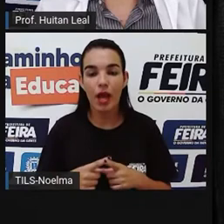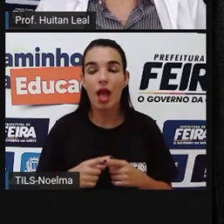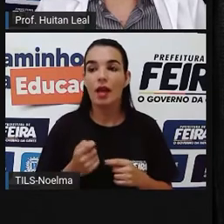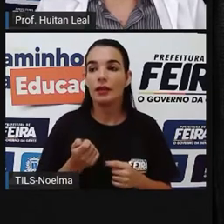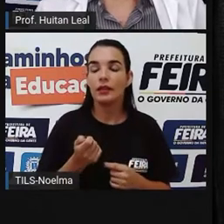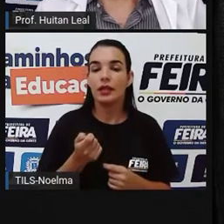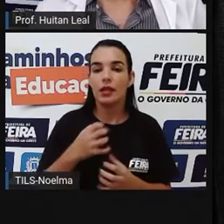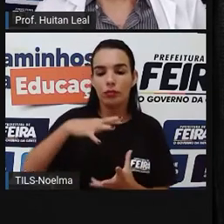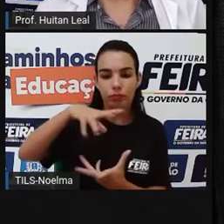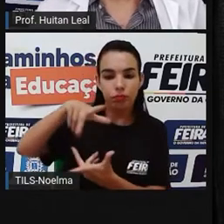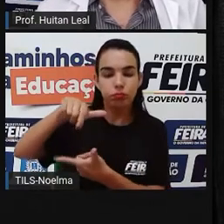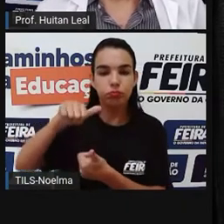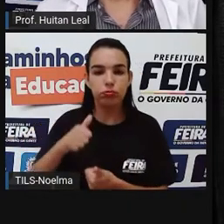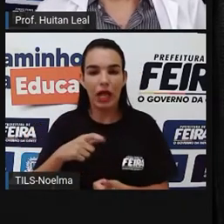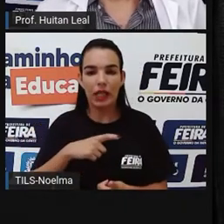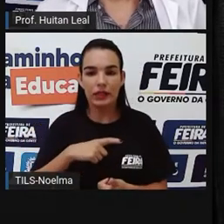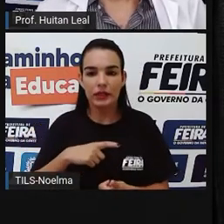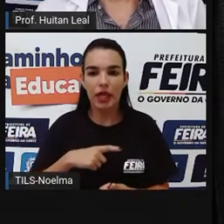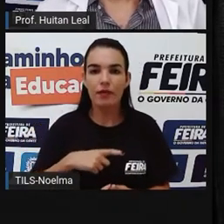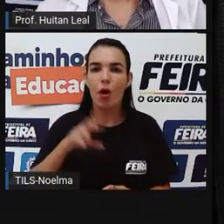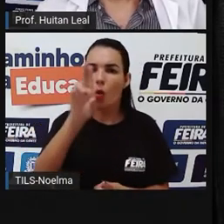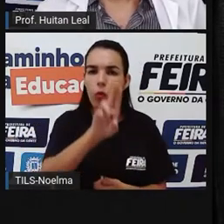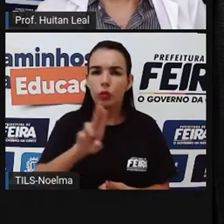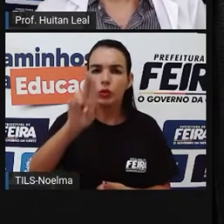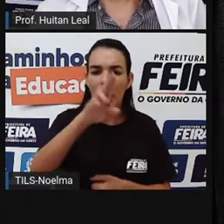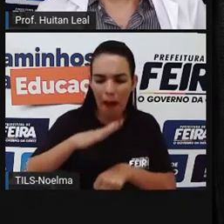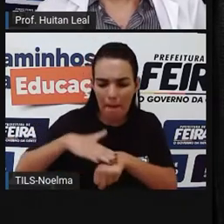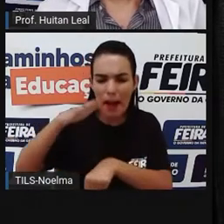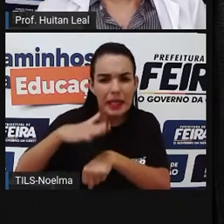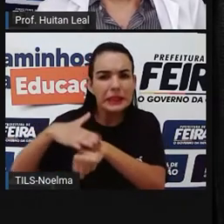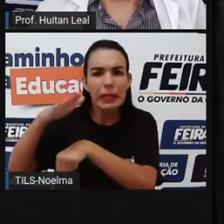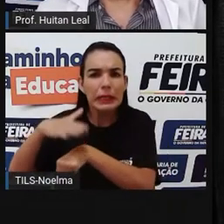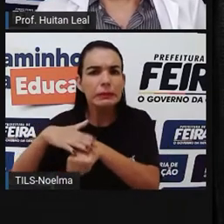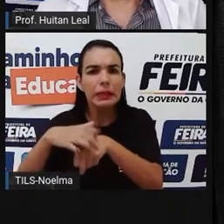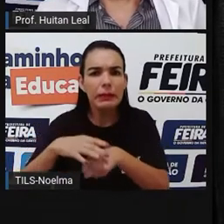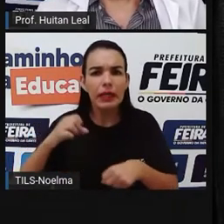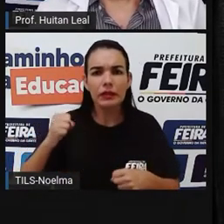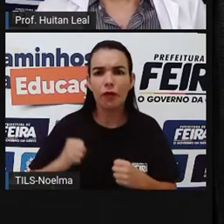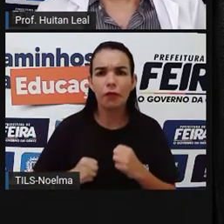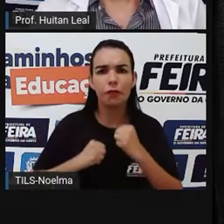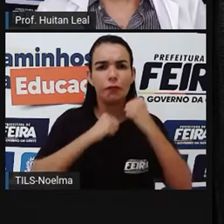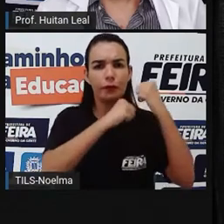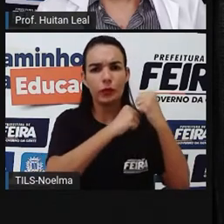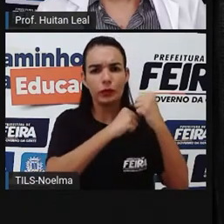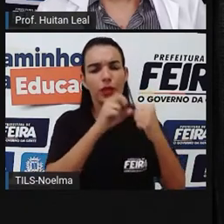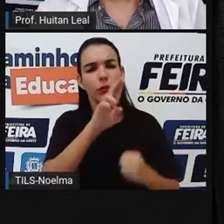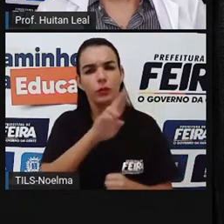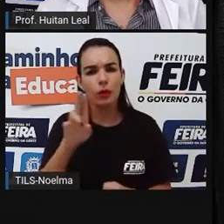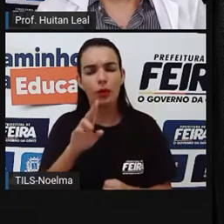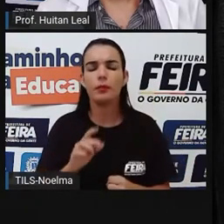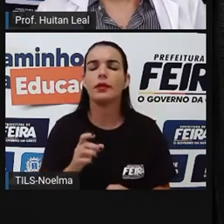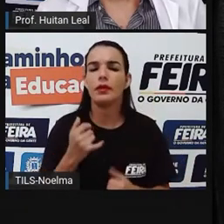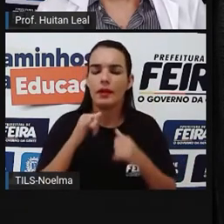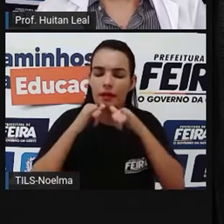passou a utilizar com mais frequência, com mais força, a expressão fake news.